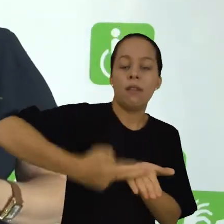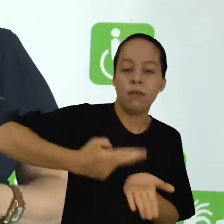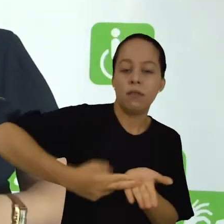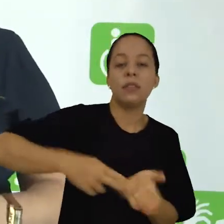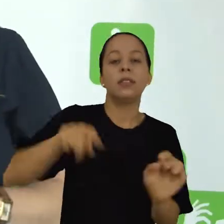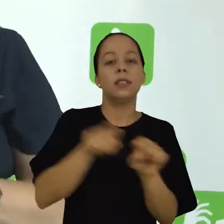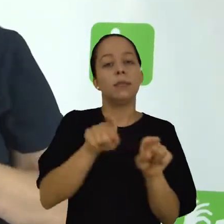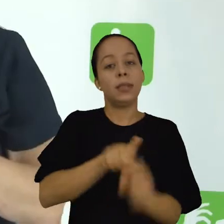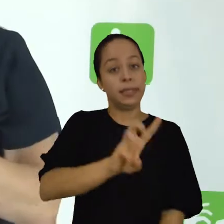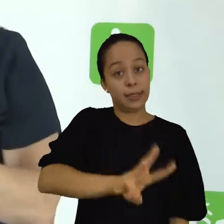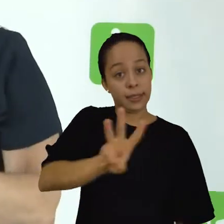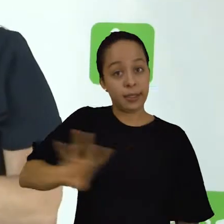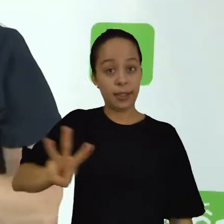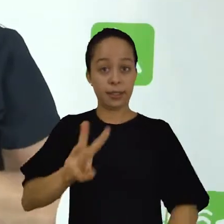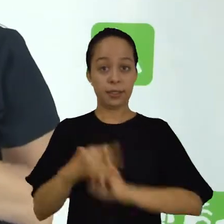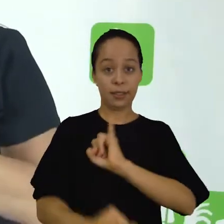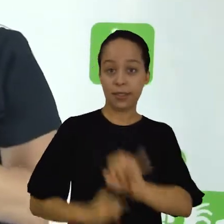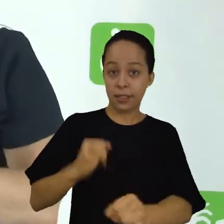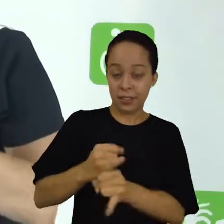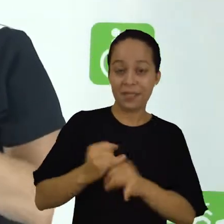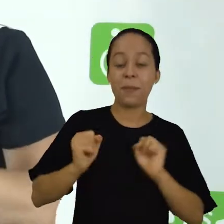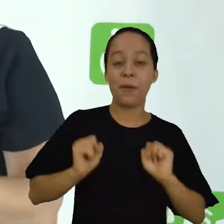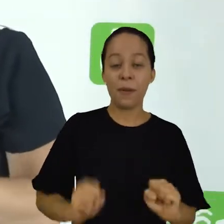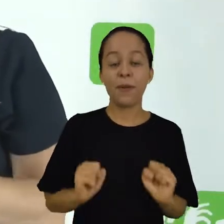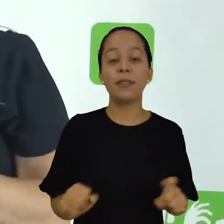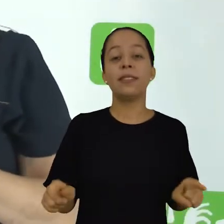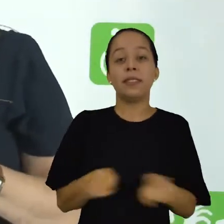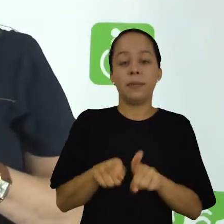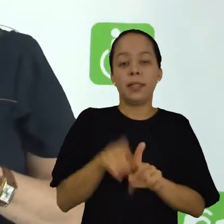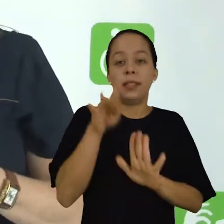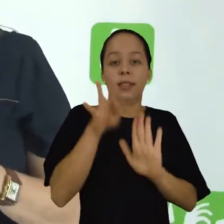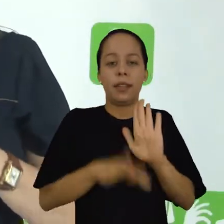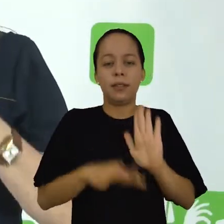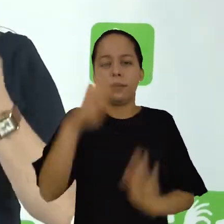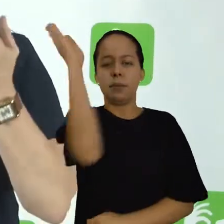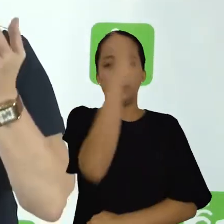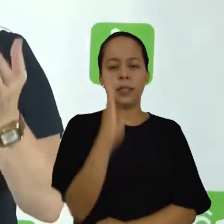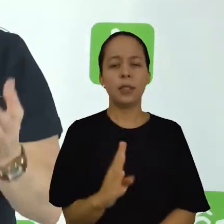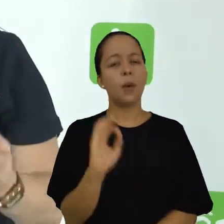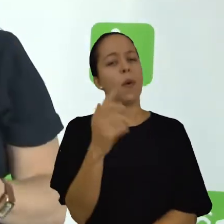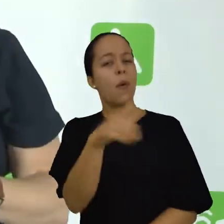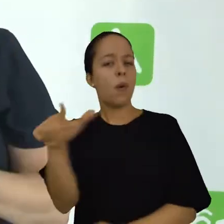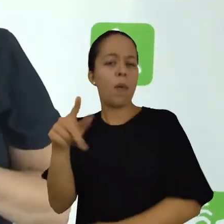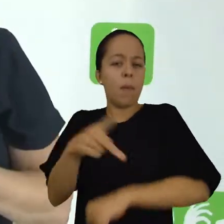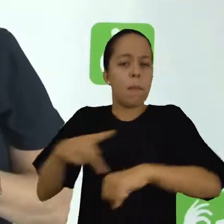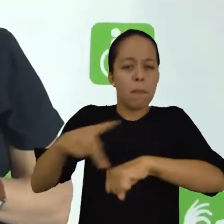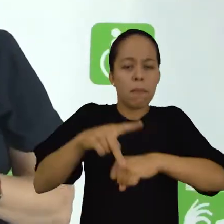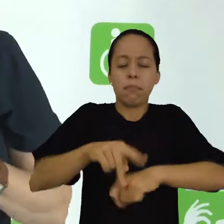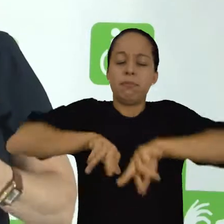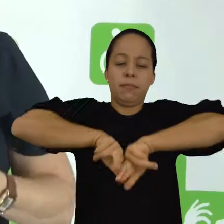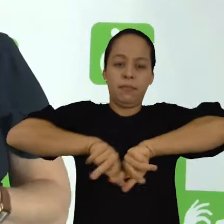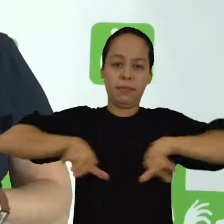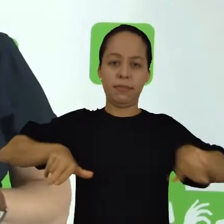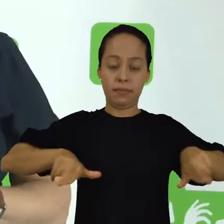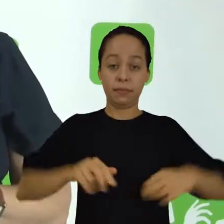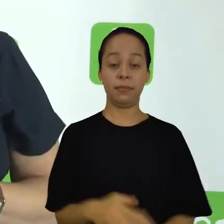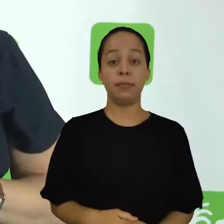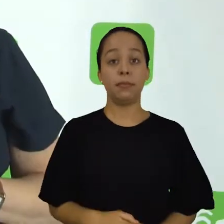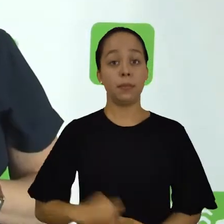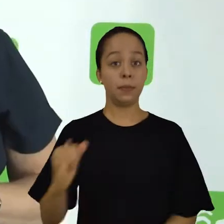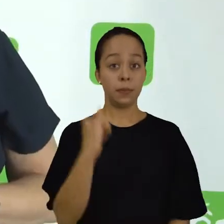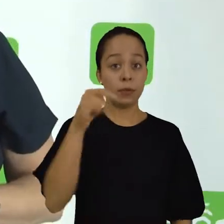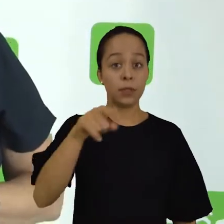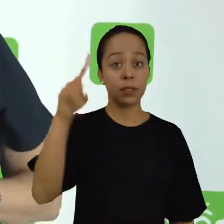em revistas, em sites da internet, textos nacionais, internacionais, etc.